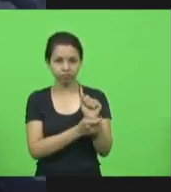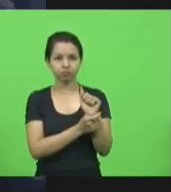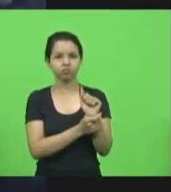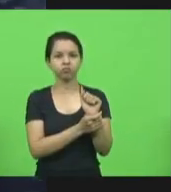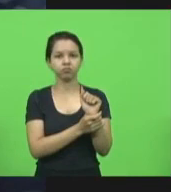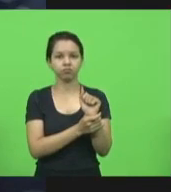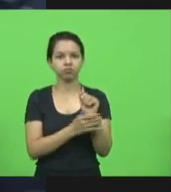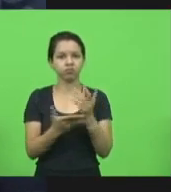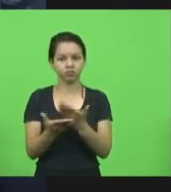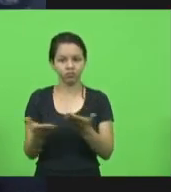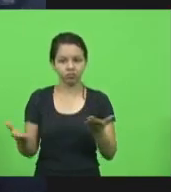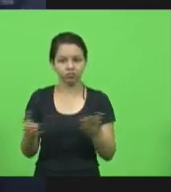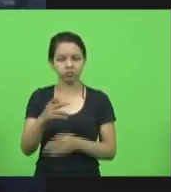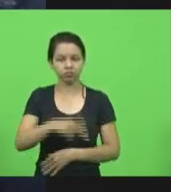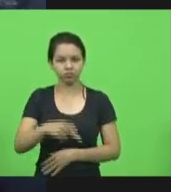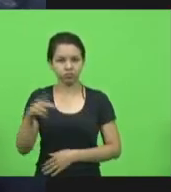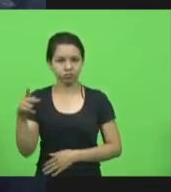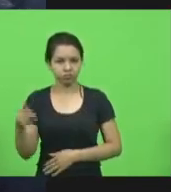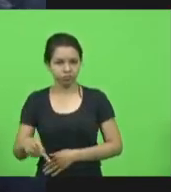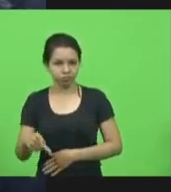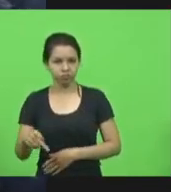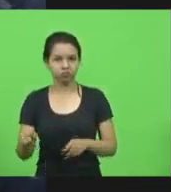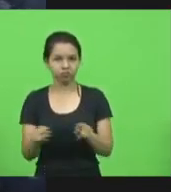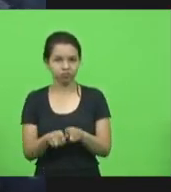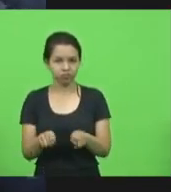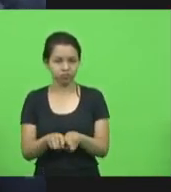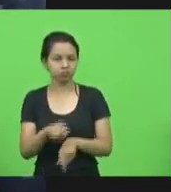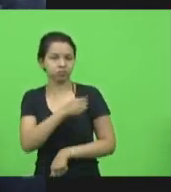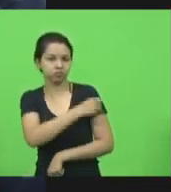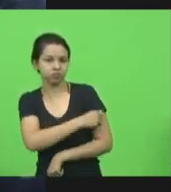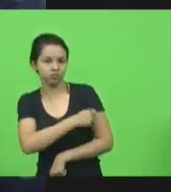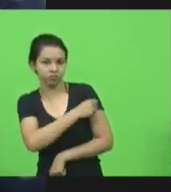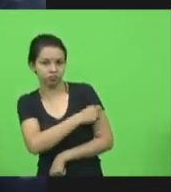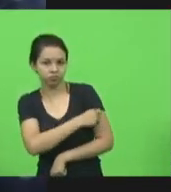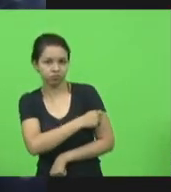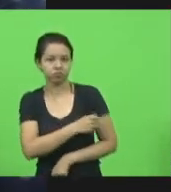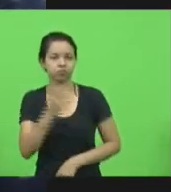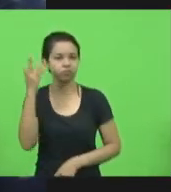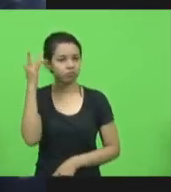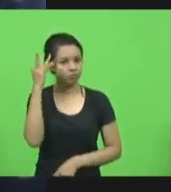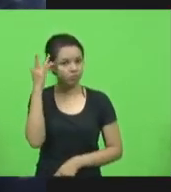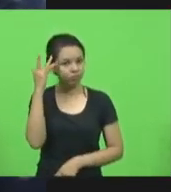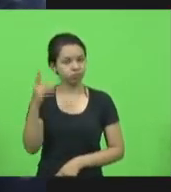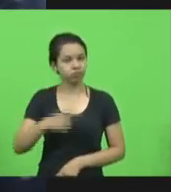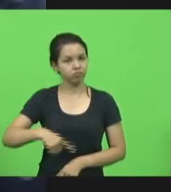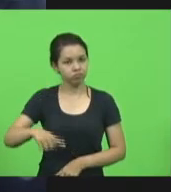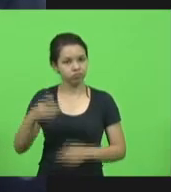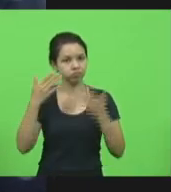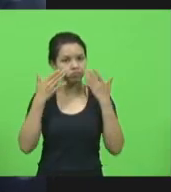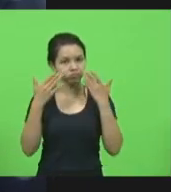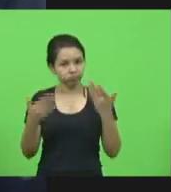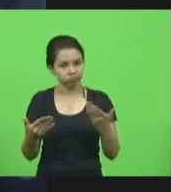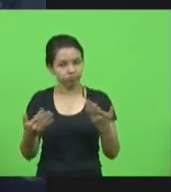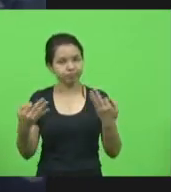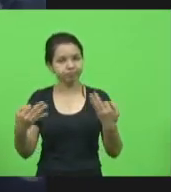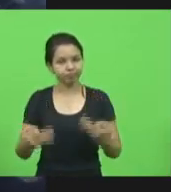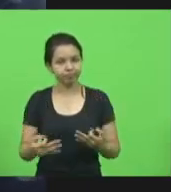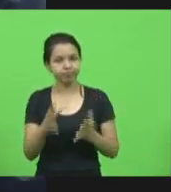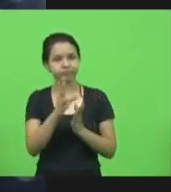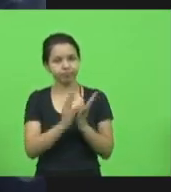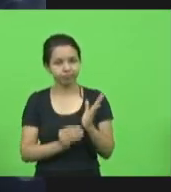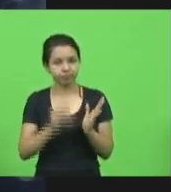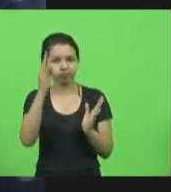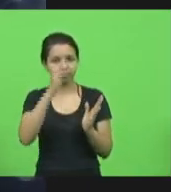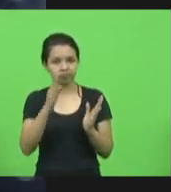nossos professores e aos nossos alunos. Acho que daríamos um exemplo para o Brasil e talvez até para o mundo,